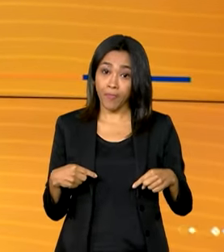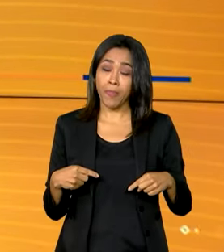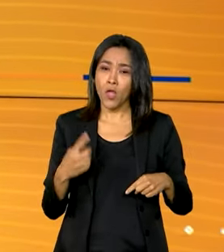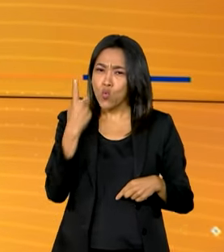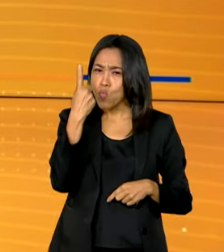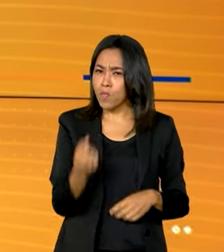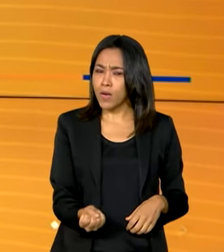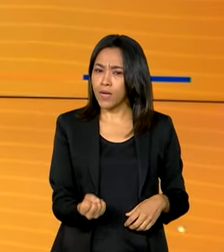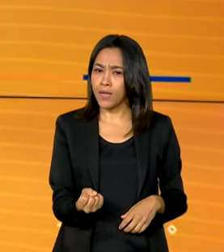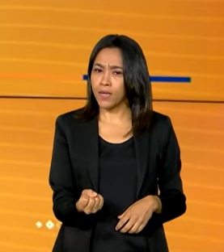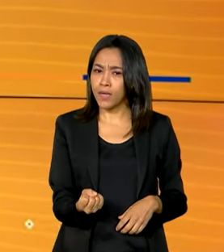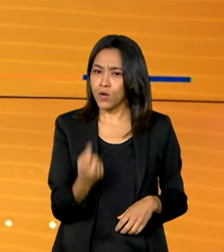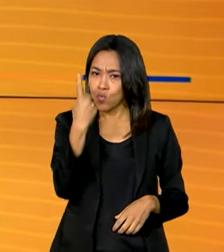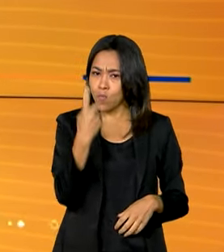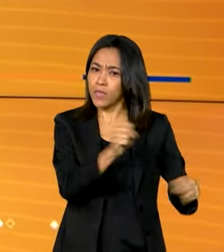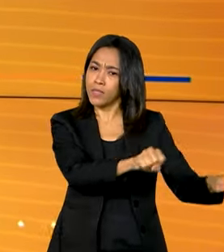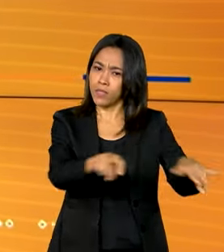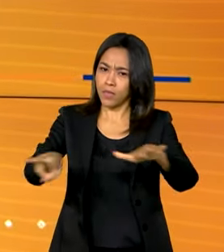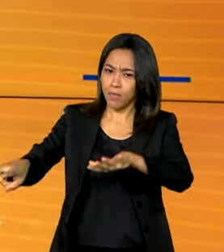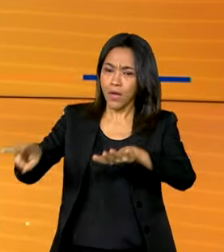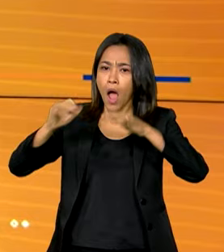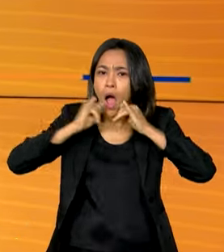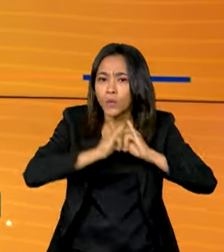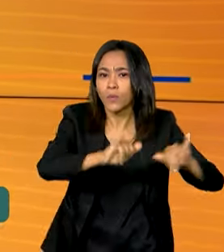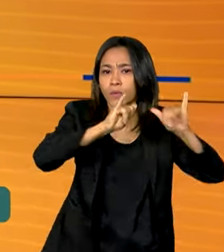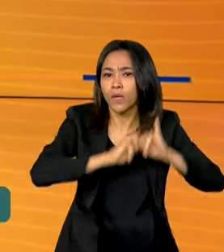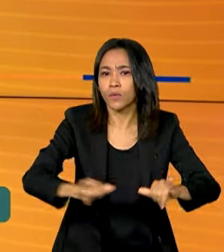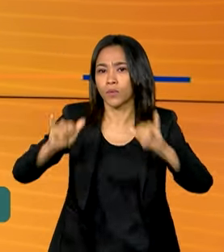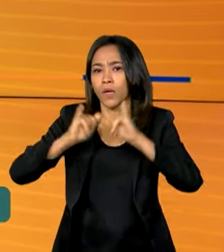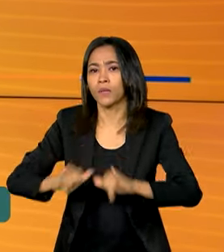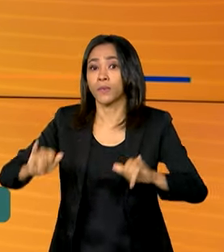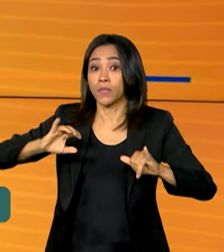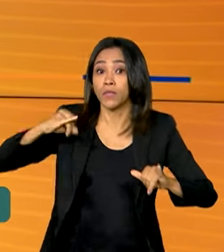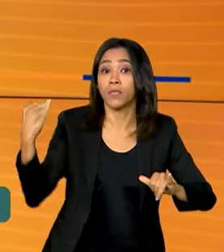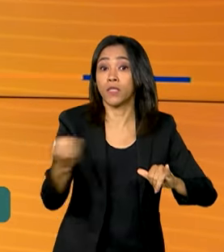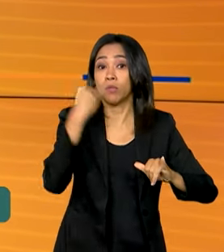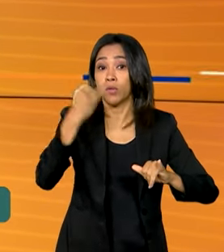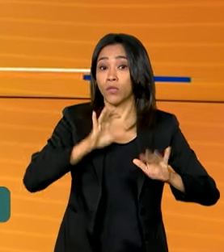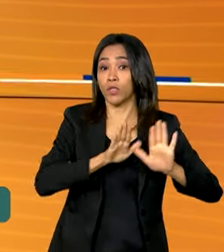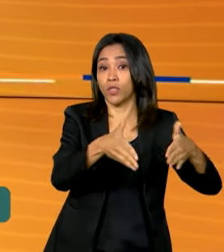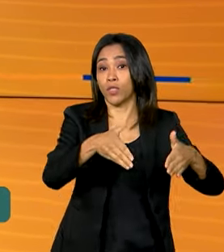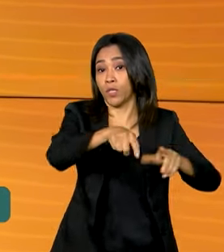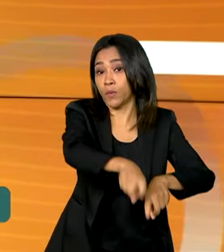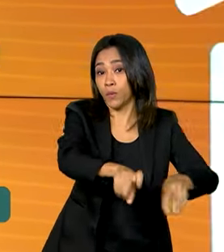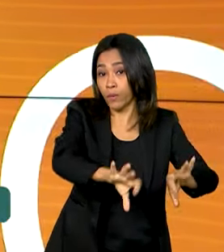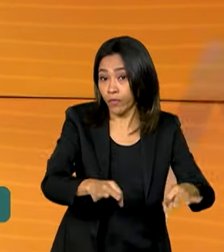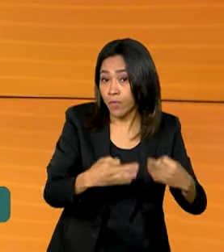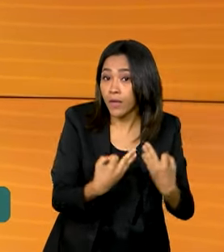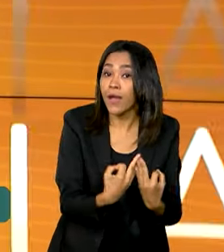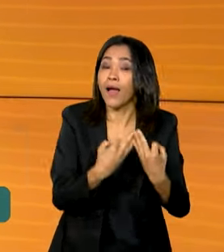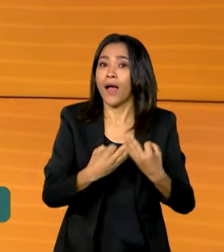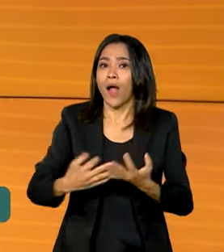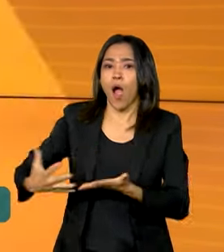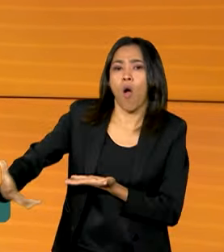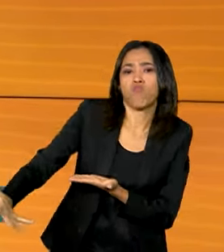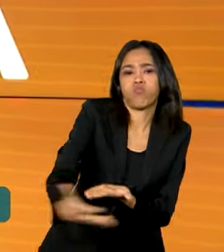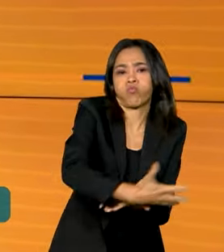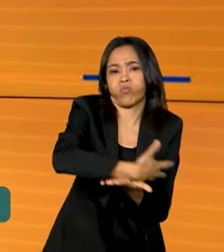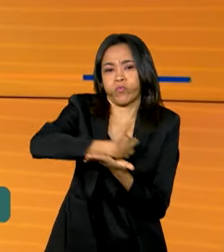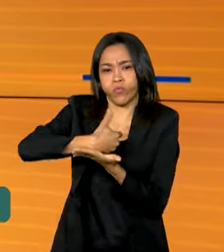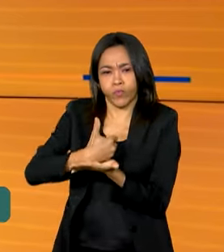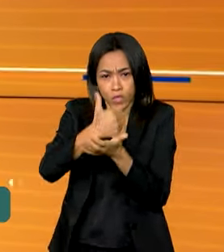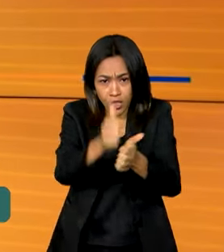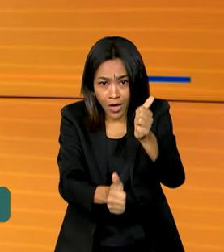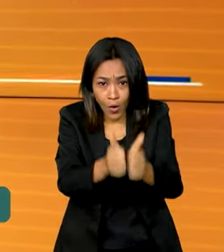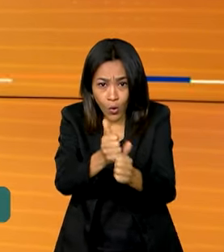semana de anúncios importantes para a agricultura familiar e para os grandes produtores, a safra de arroz deste ano